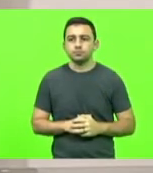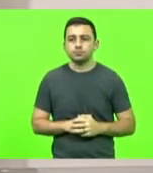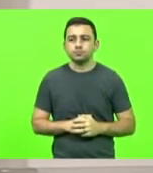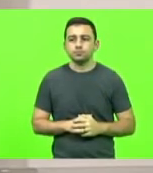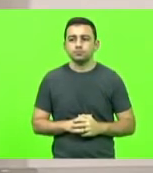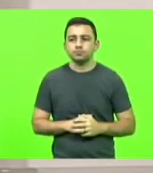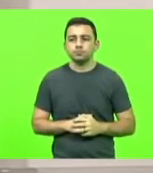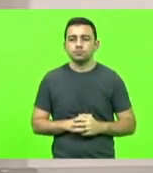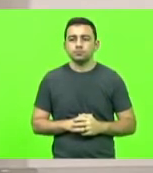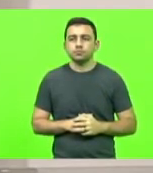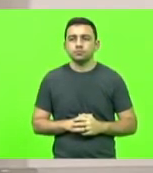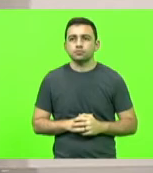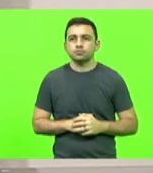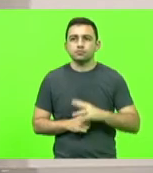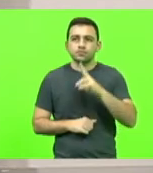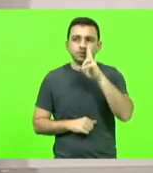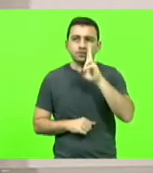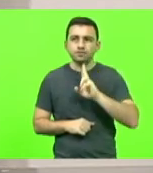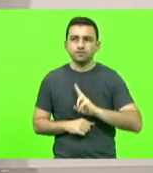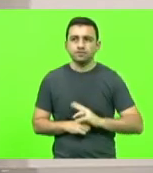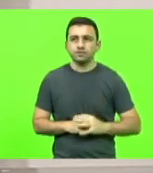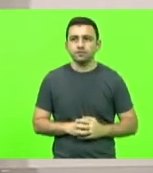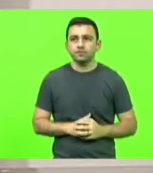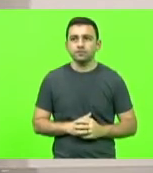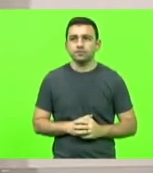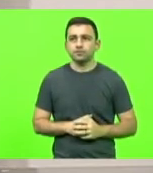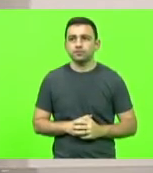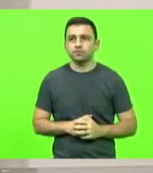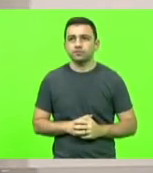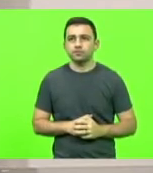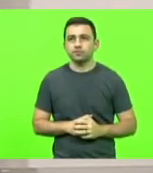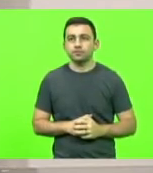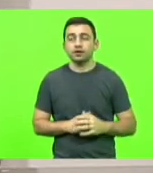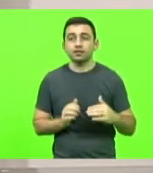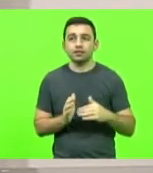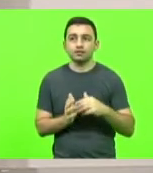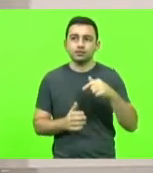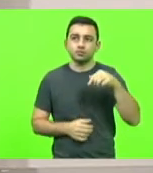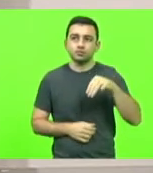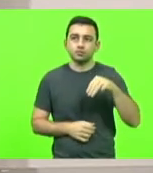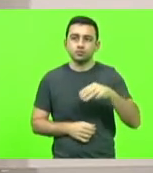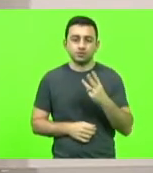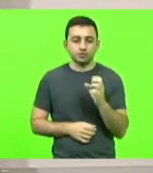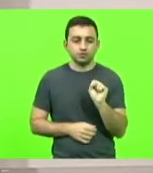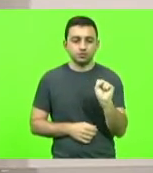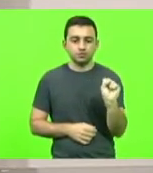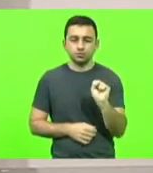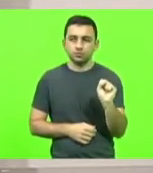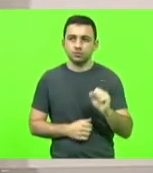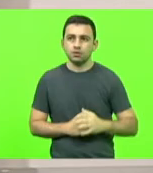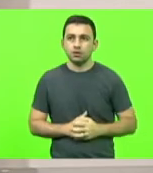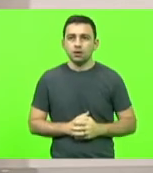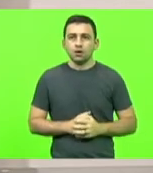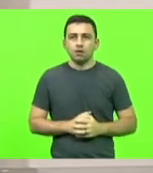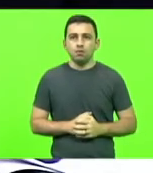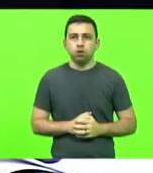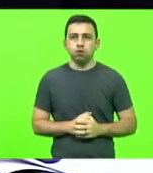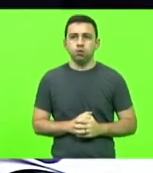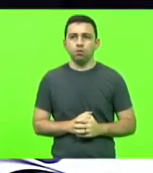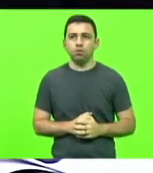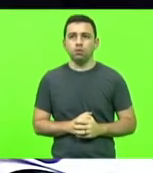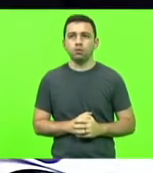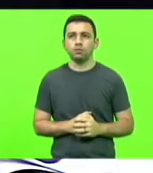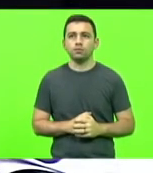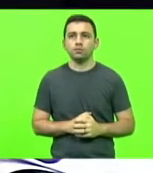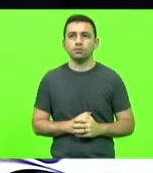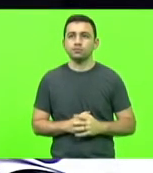Deputado Ivan Deputado Alba Por até 7 minutos e 30 segundos deputado Ivan Nates Deputado Alba queria dizer da